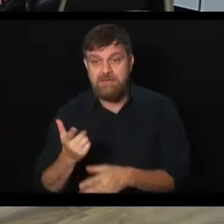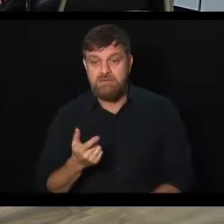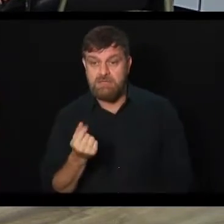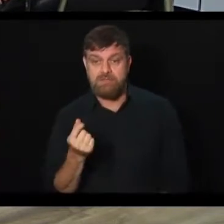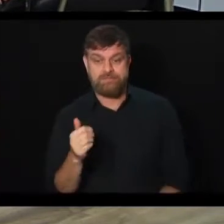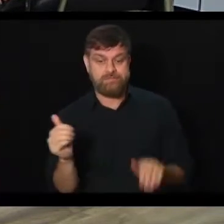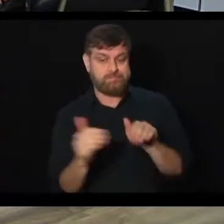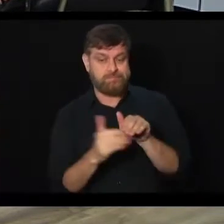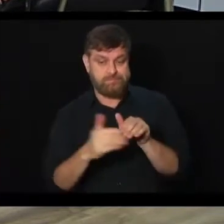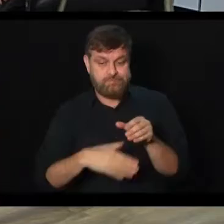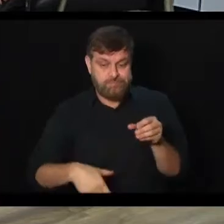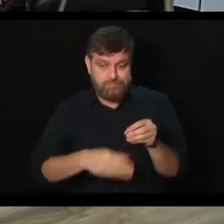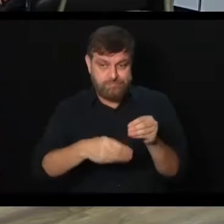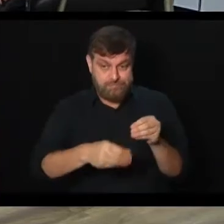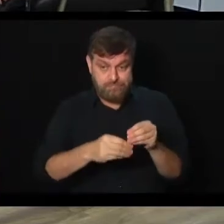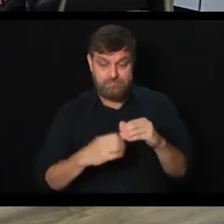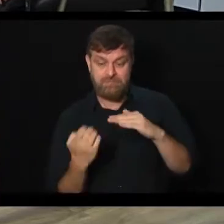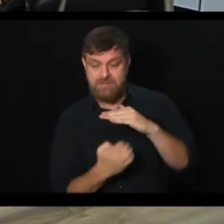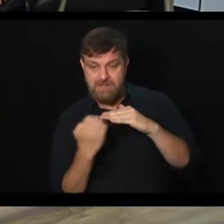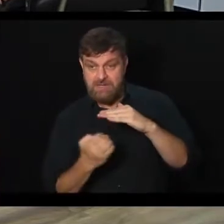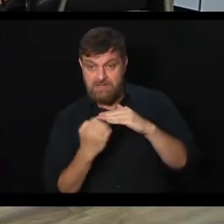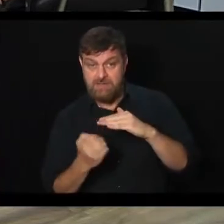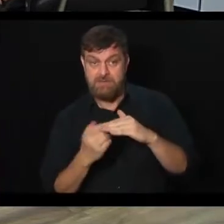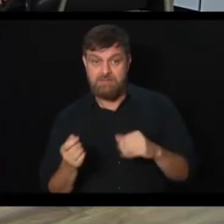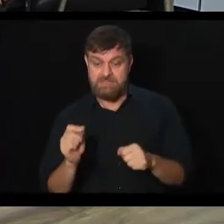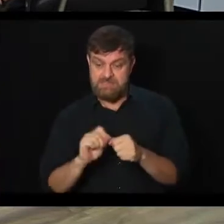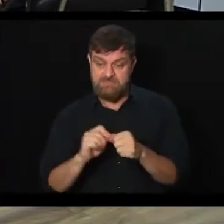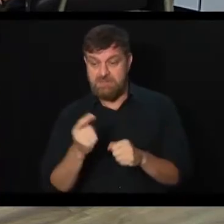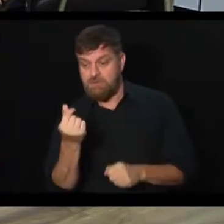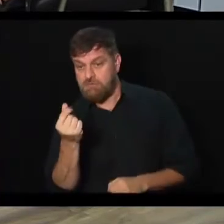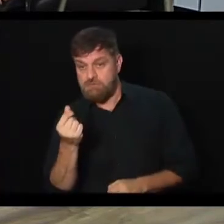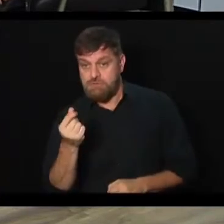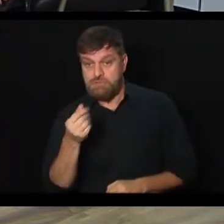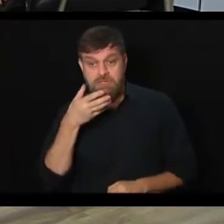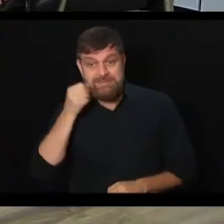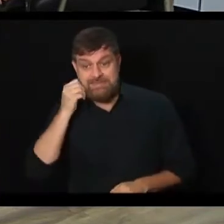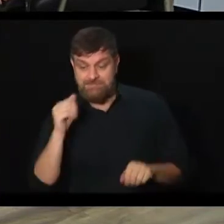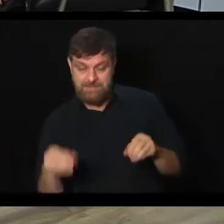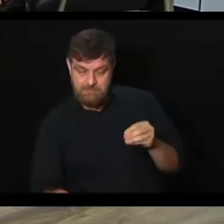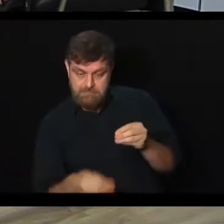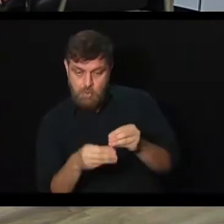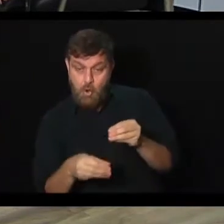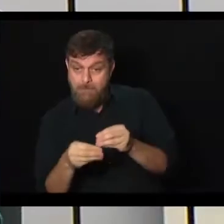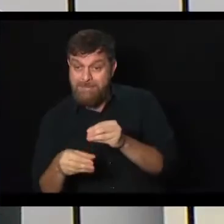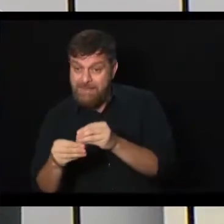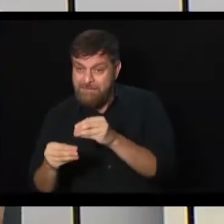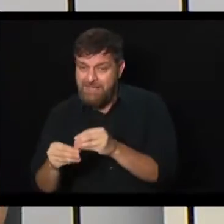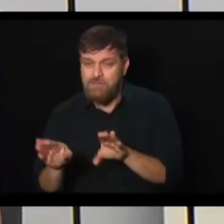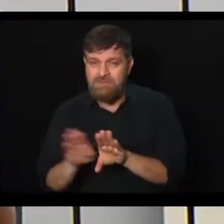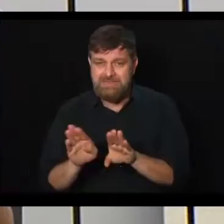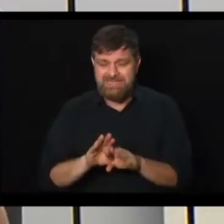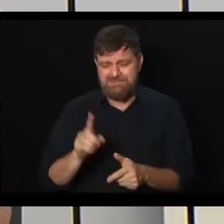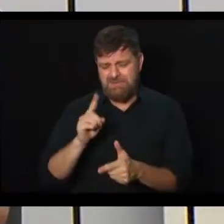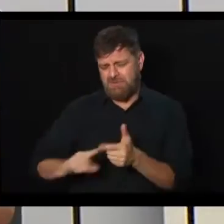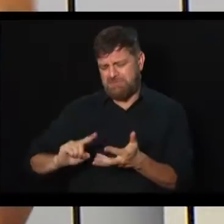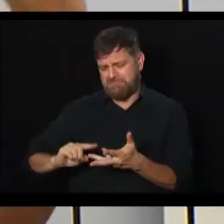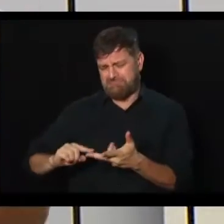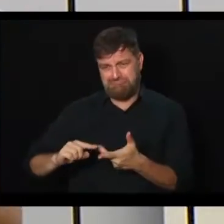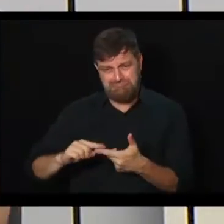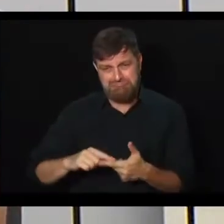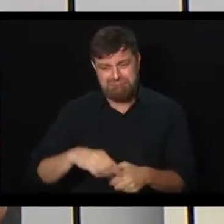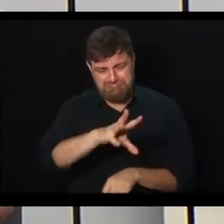de pensão privada, boa parte das empresas federais fizeram o fundo de pensão privada, você teve uma série de problemas, de